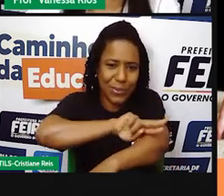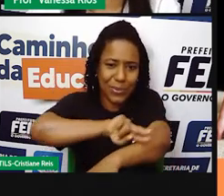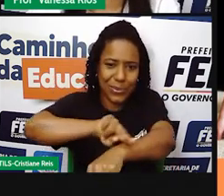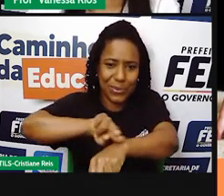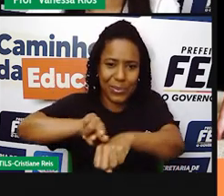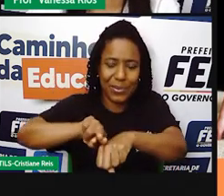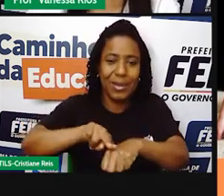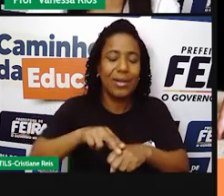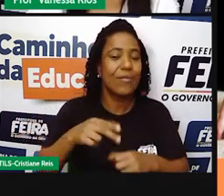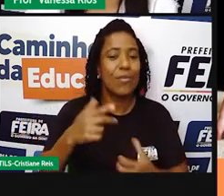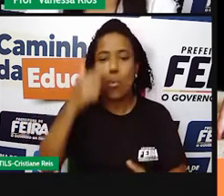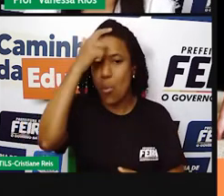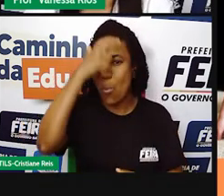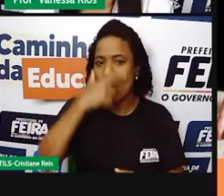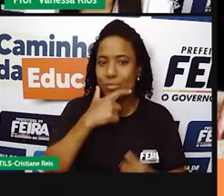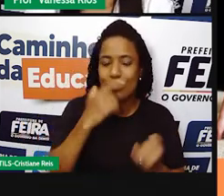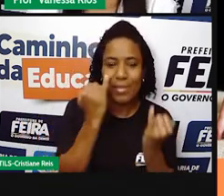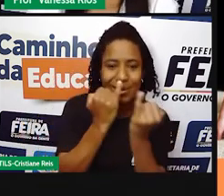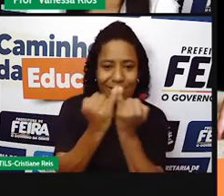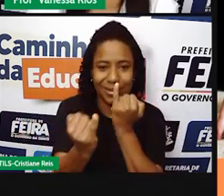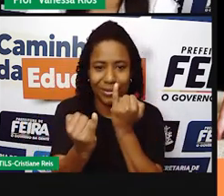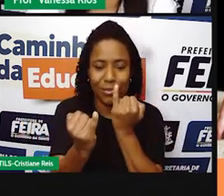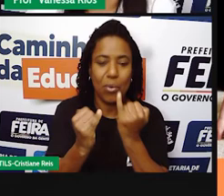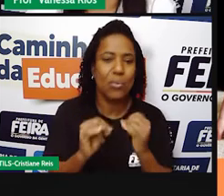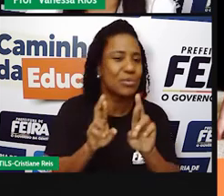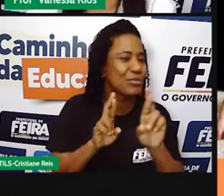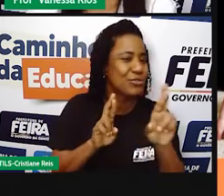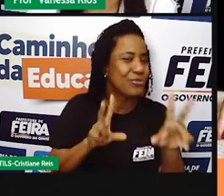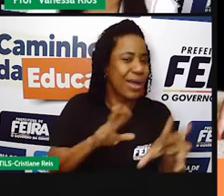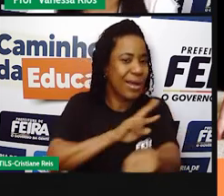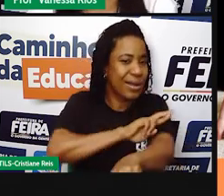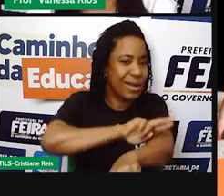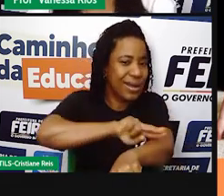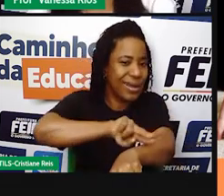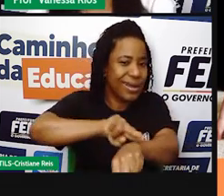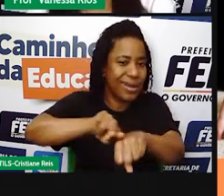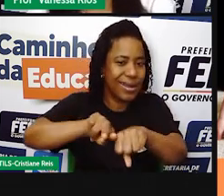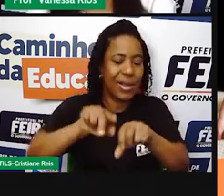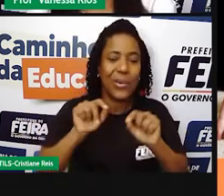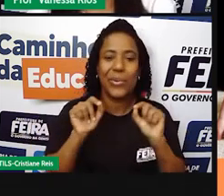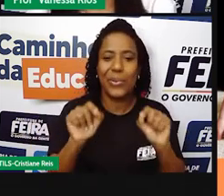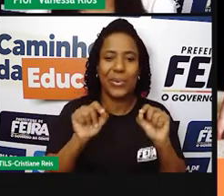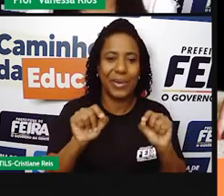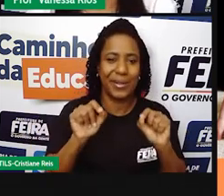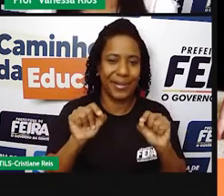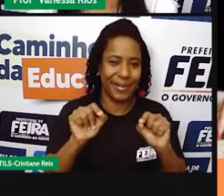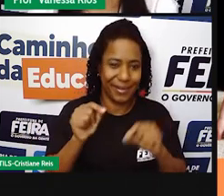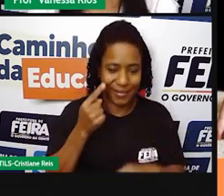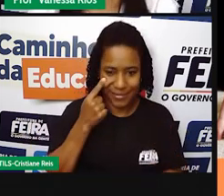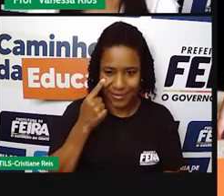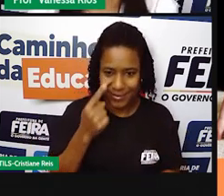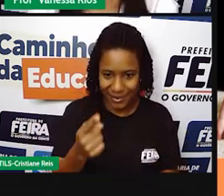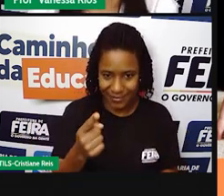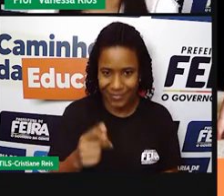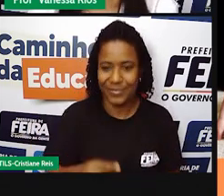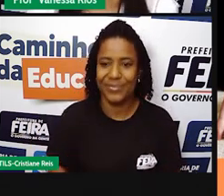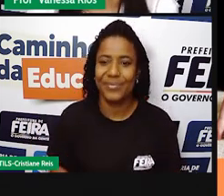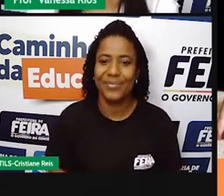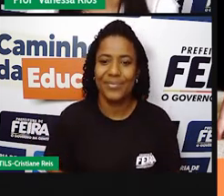quais diferenças? Então, a gente observa aí famílias de etnias diferentes, né? E existem aí